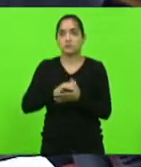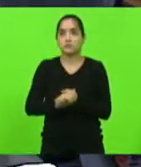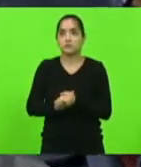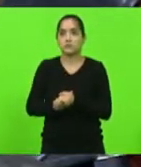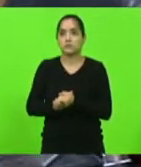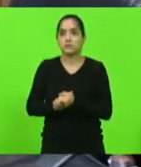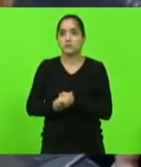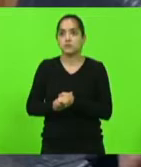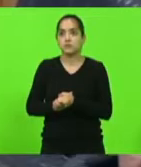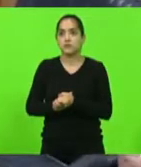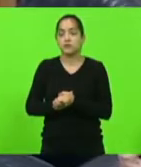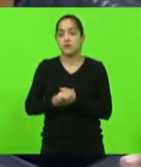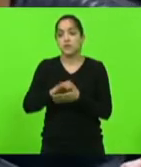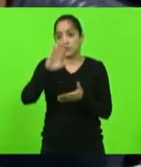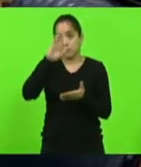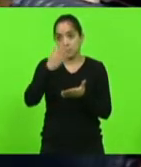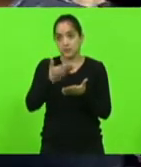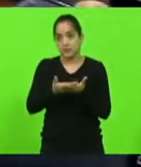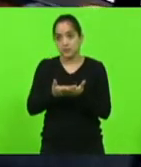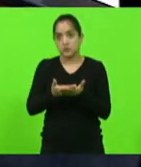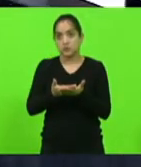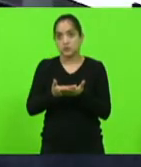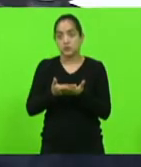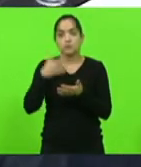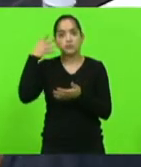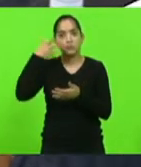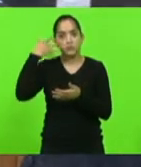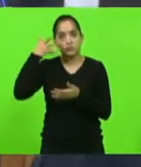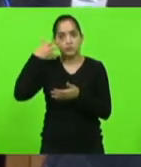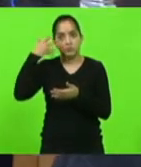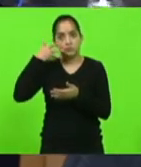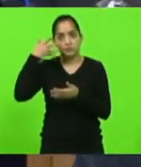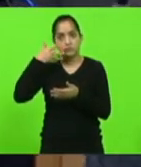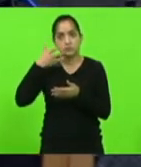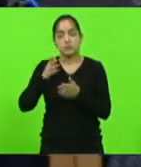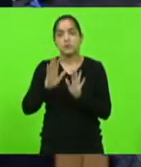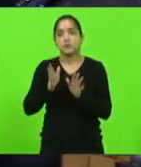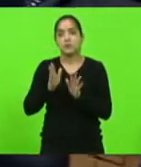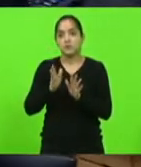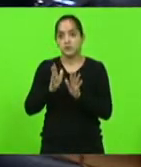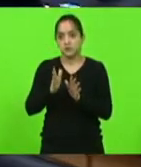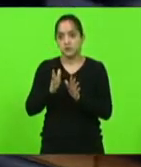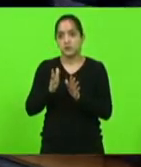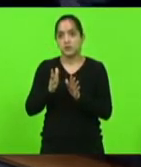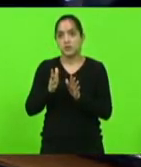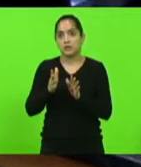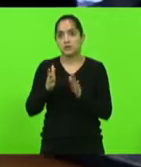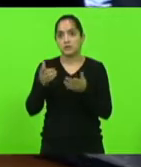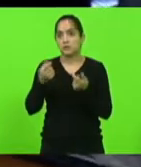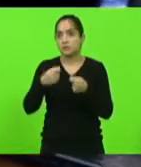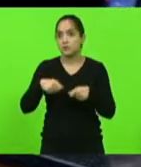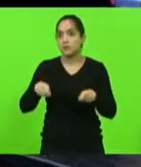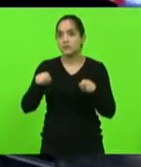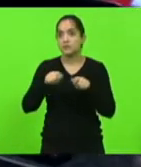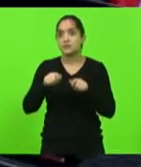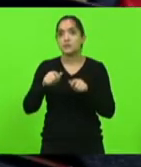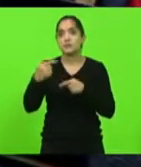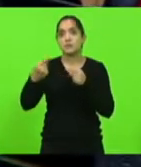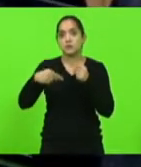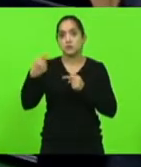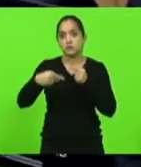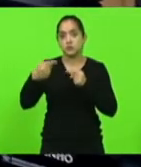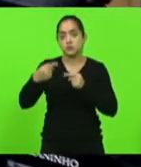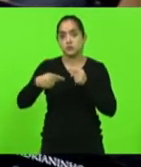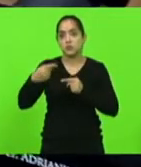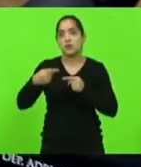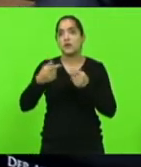eu acredito que o discurso da Ada aqui já faz desnecessário continuar a minha fala, mas